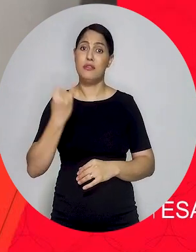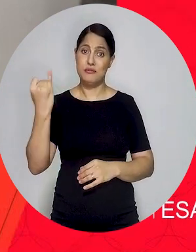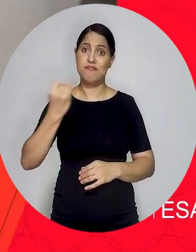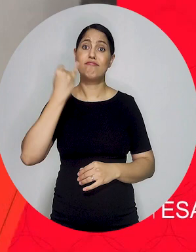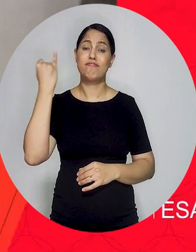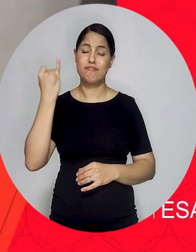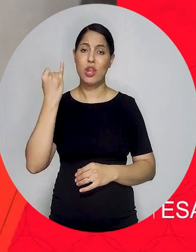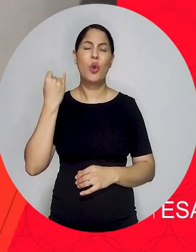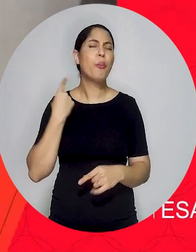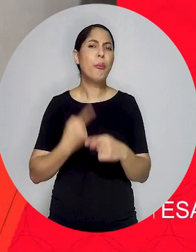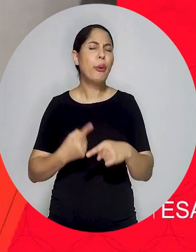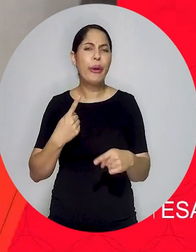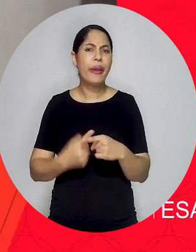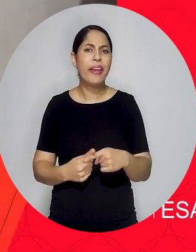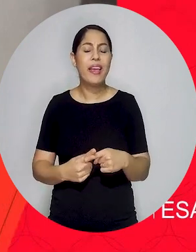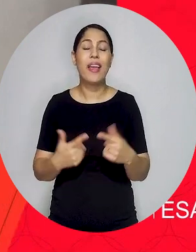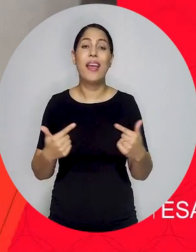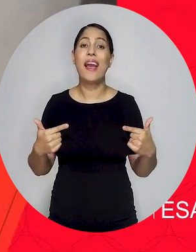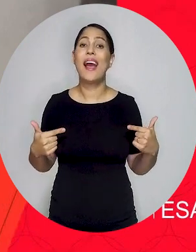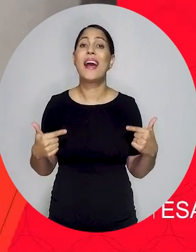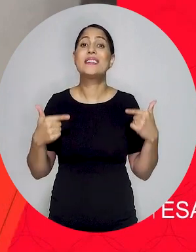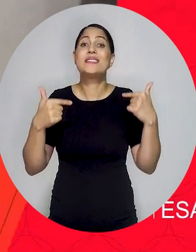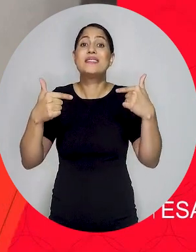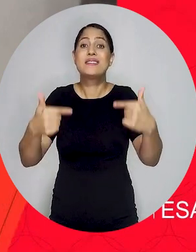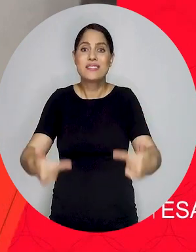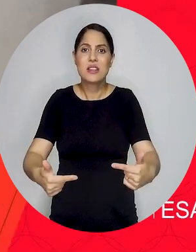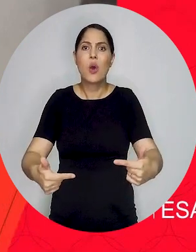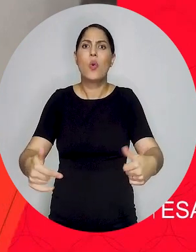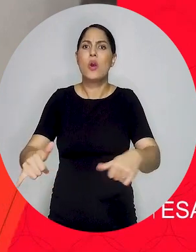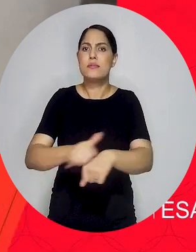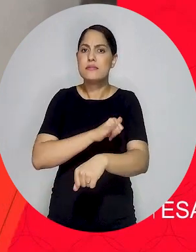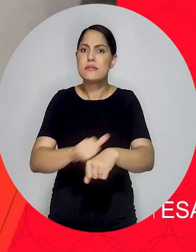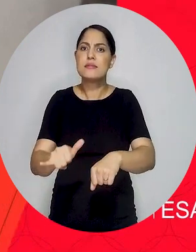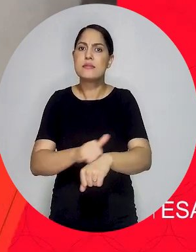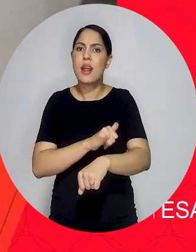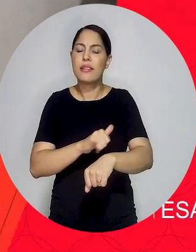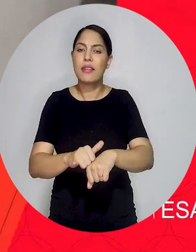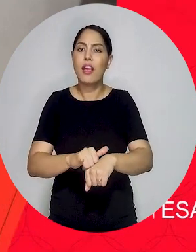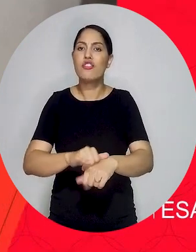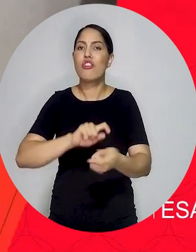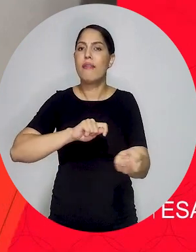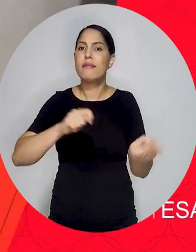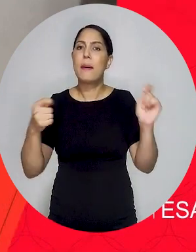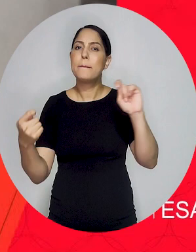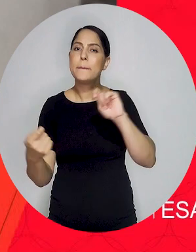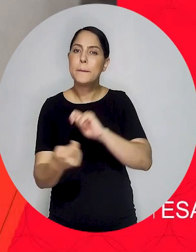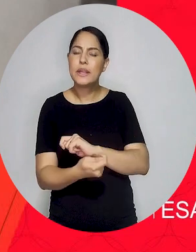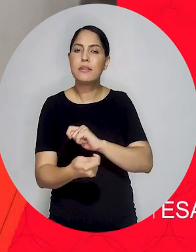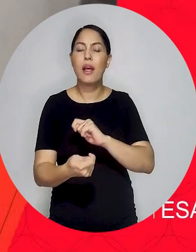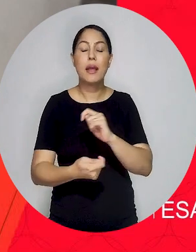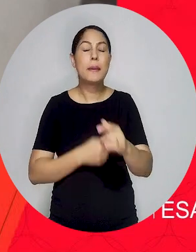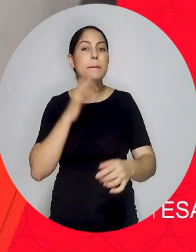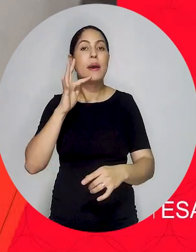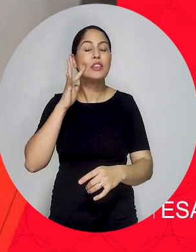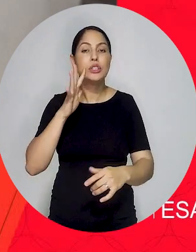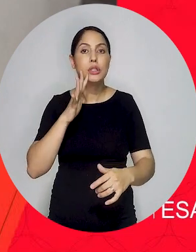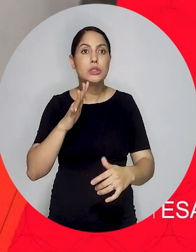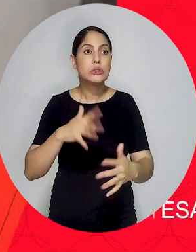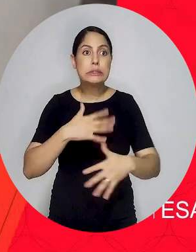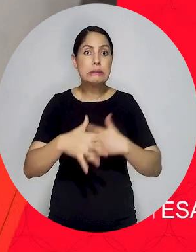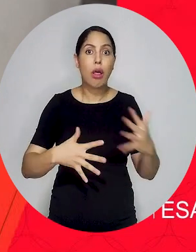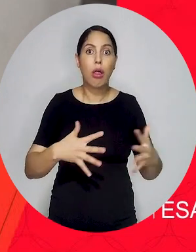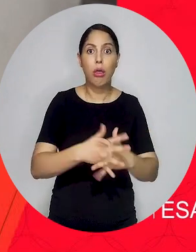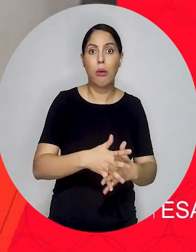que seja possível manusear com mais facilidade esses aprendizados é muito importante para aumentar a capacidade de reação de